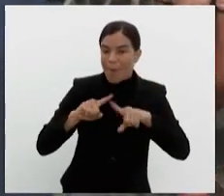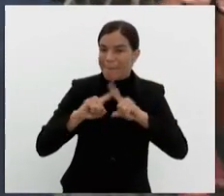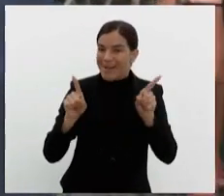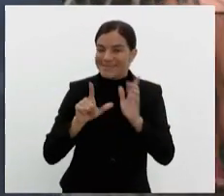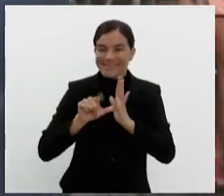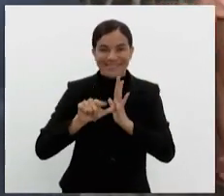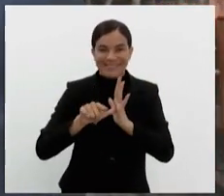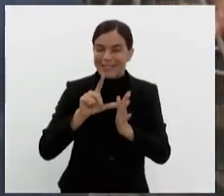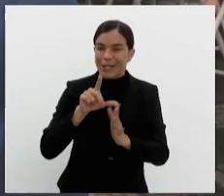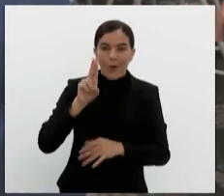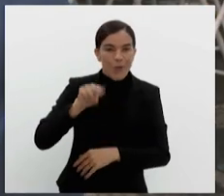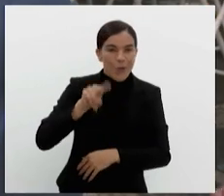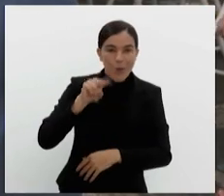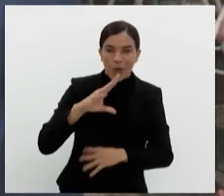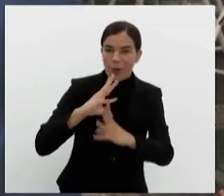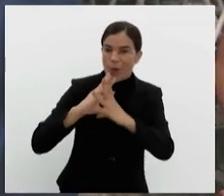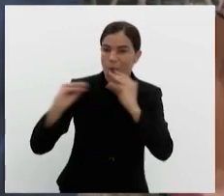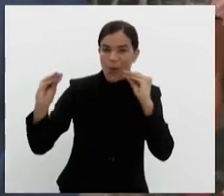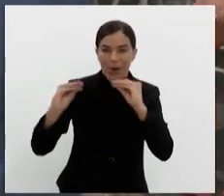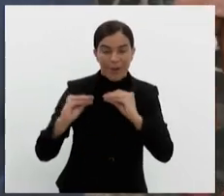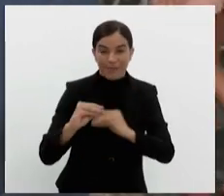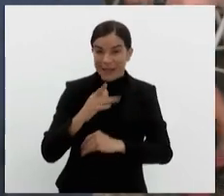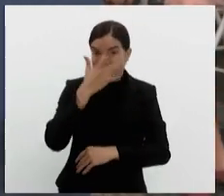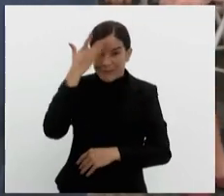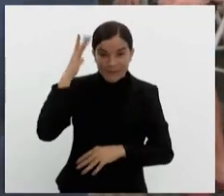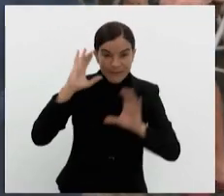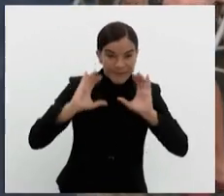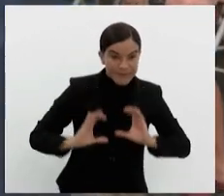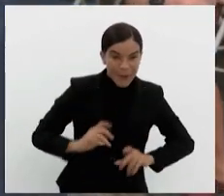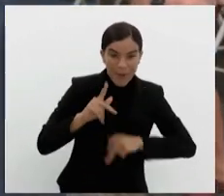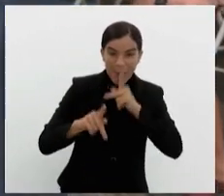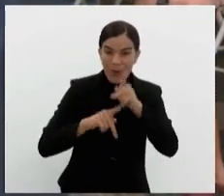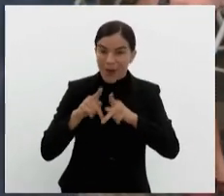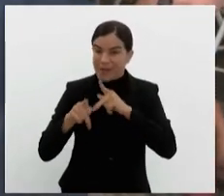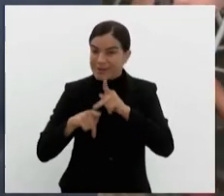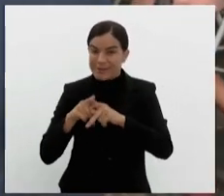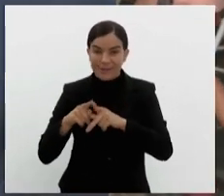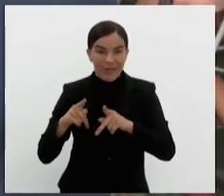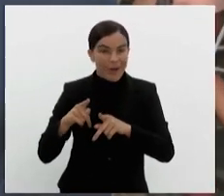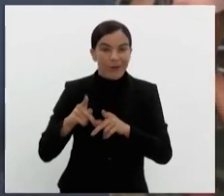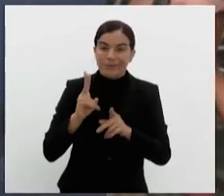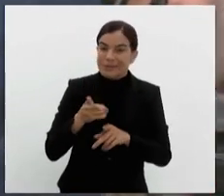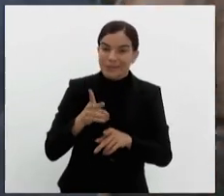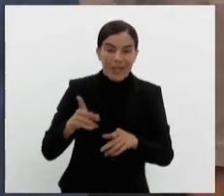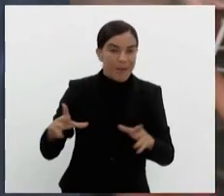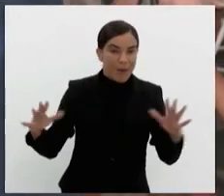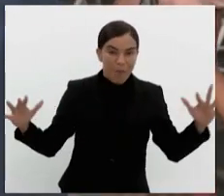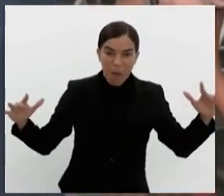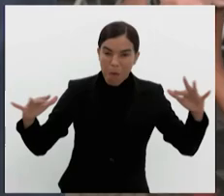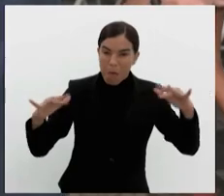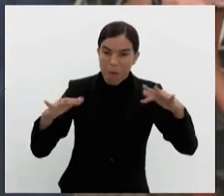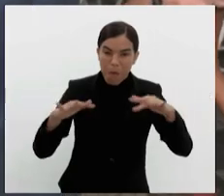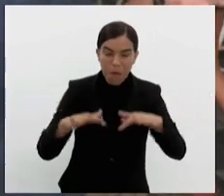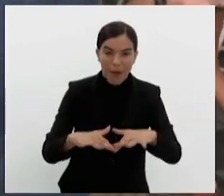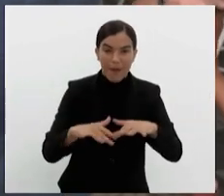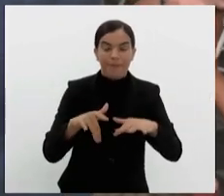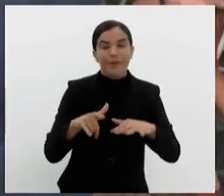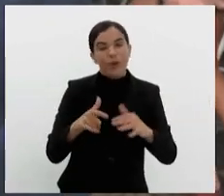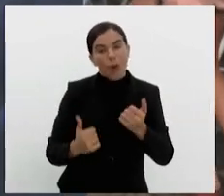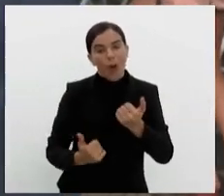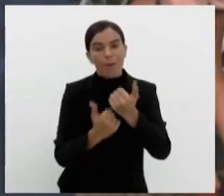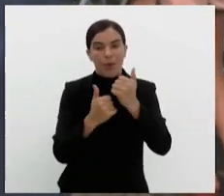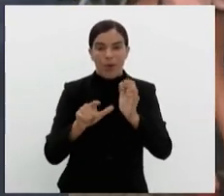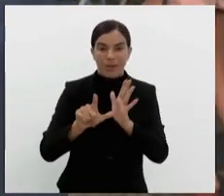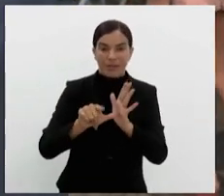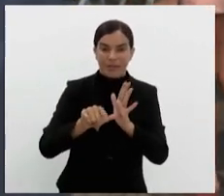Brasil jamais vai acontecer isso, né. É onde o cidadão chega, vem para o trabalho e volta para a sua residência. Então a gente fez uma campanha com apoio da Central